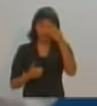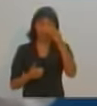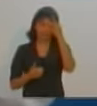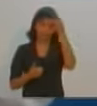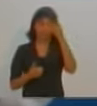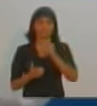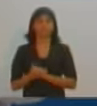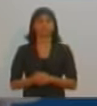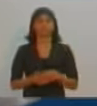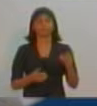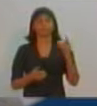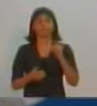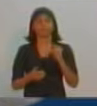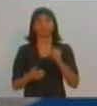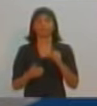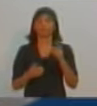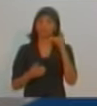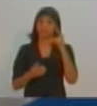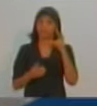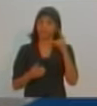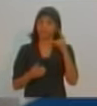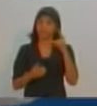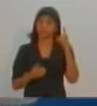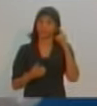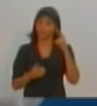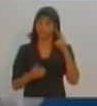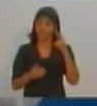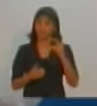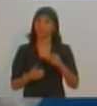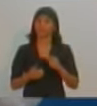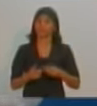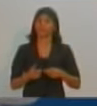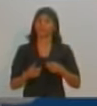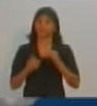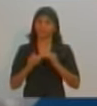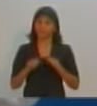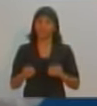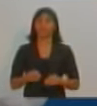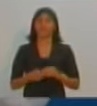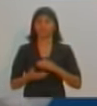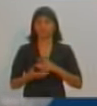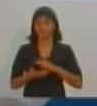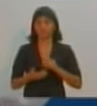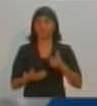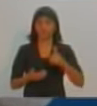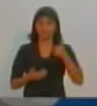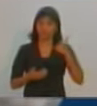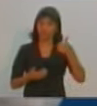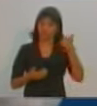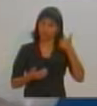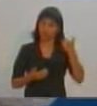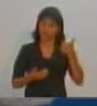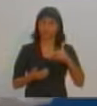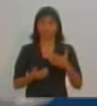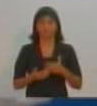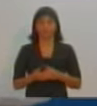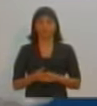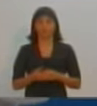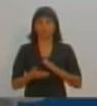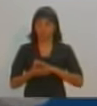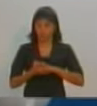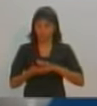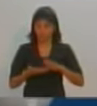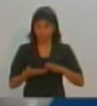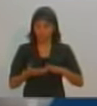65% é uma questão que nós estamos atentas. Nós vamos resolver corrigindo essa questão e corrigindo mais, corrigindo também a